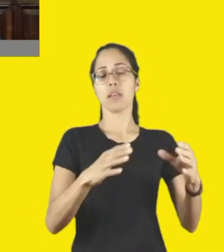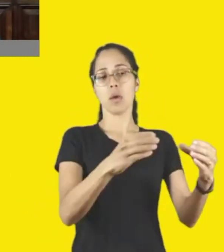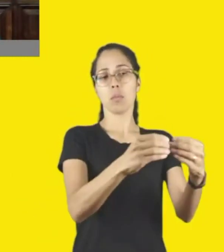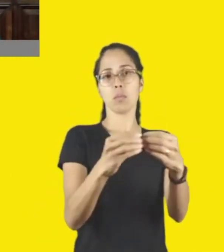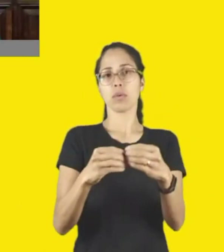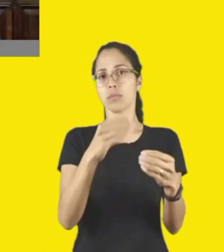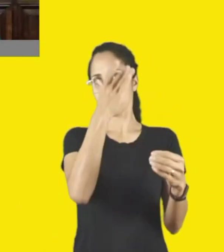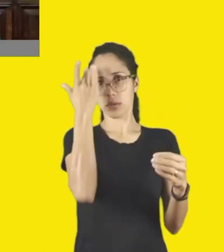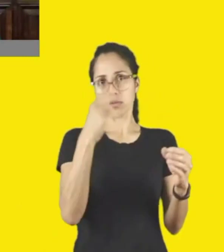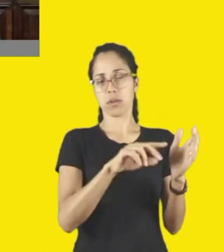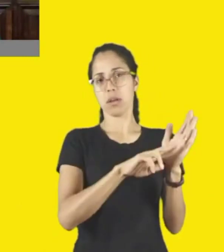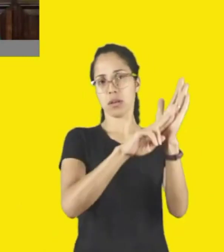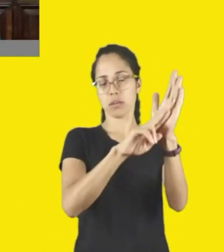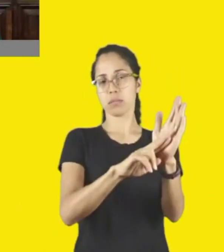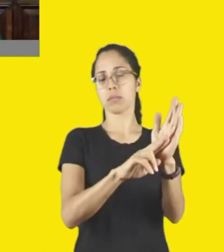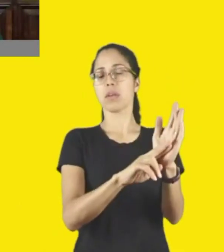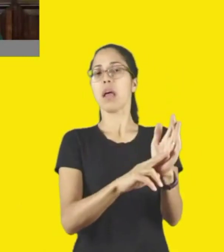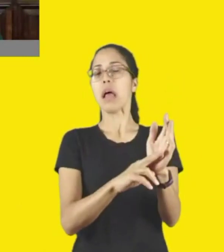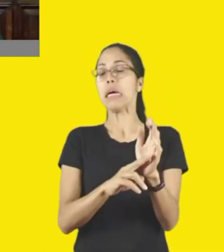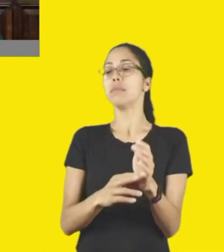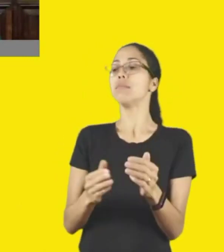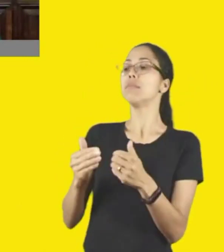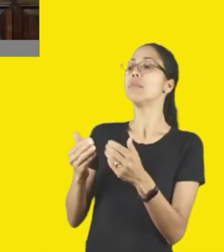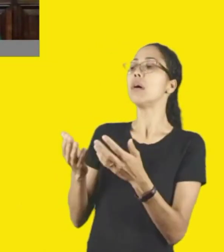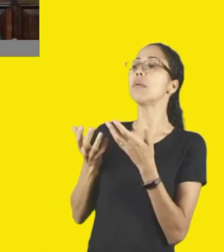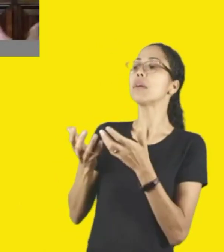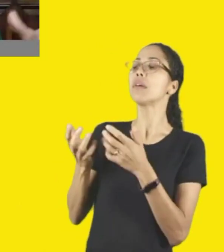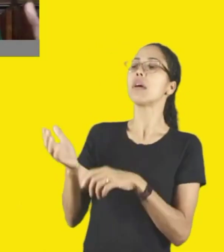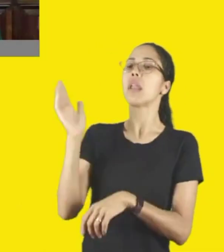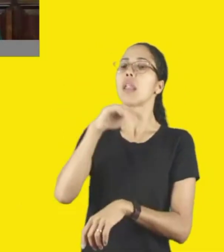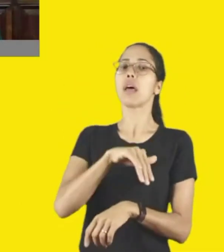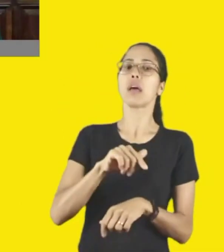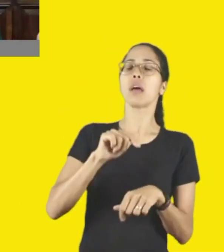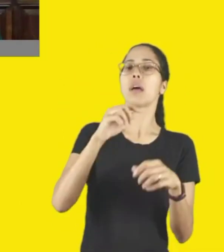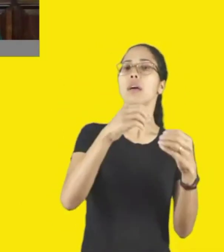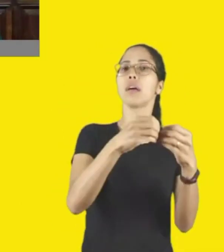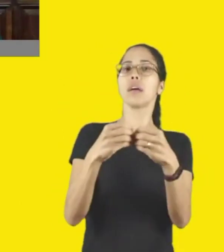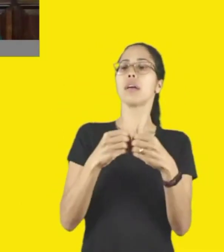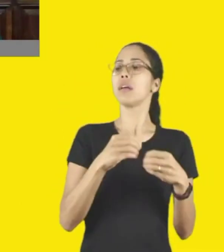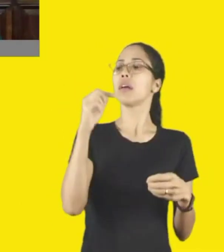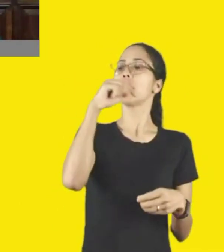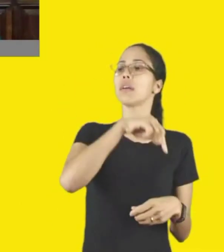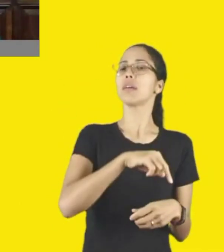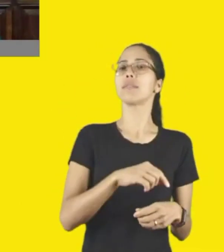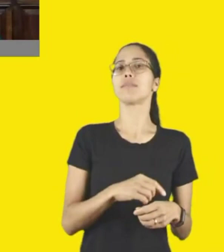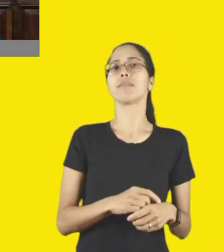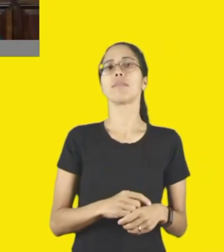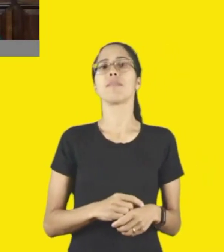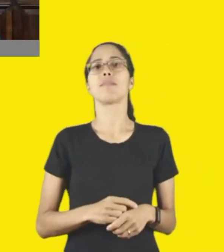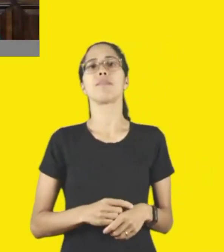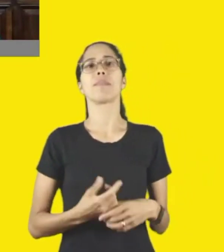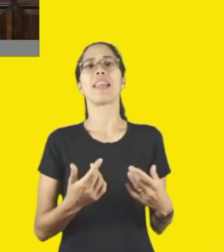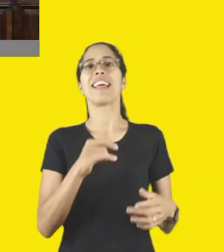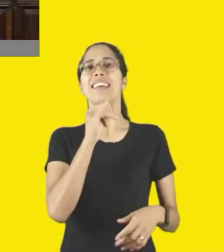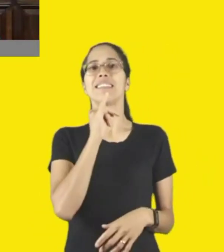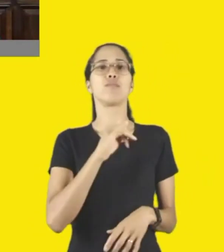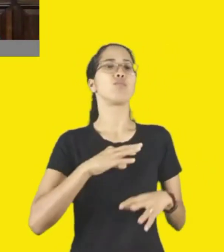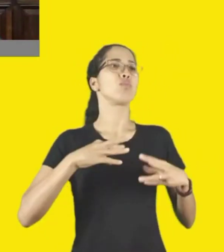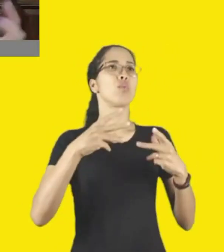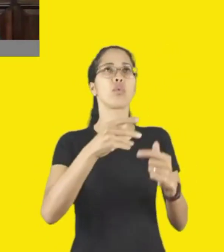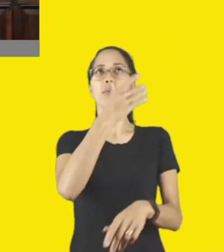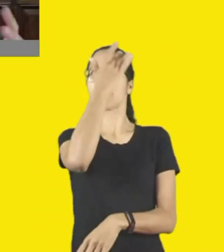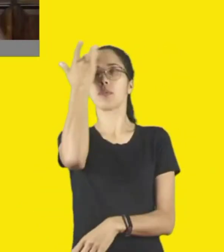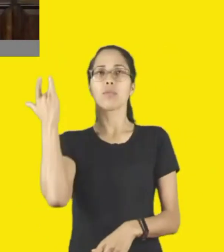duas observações a gente fez. Por favor, vejam eventos espalhados, porque senão é assim também. Todo mundo faz a mesma